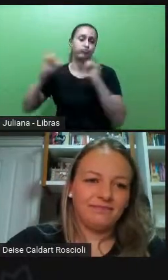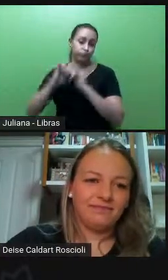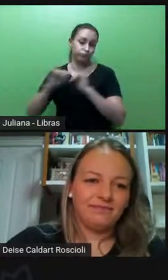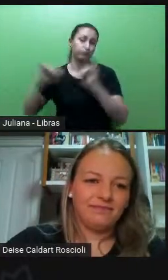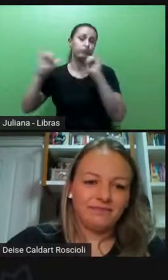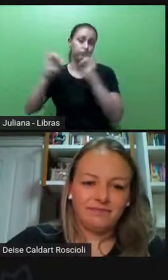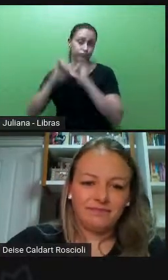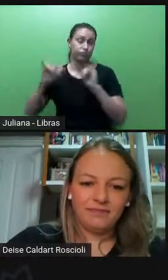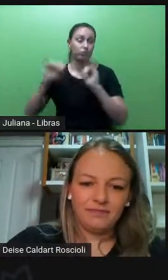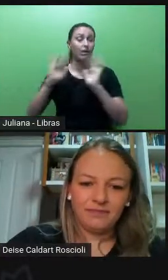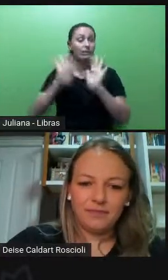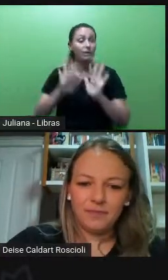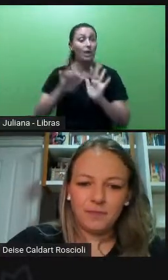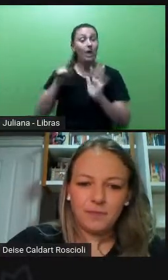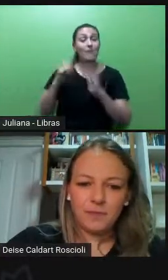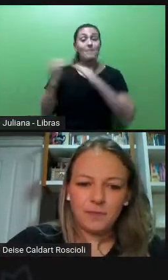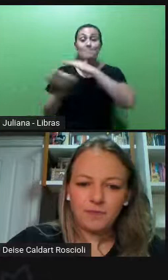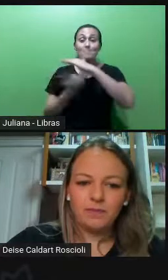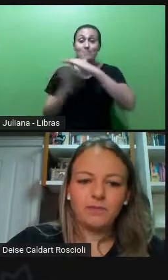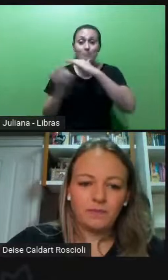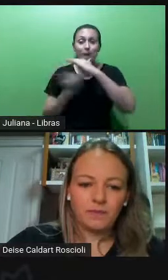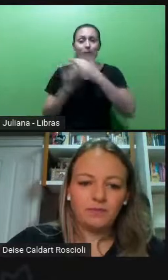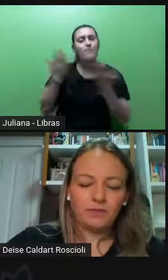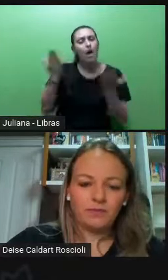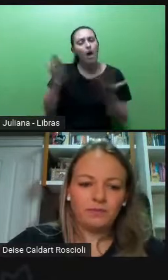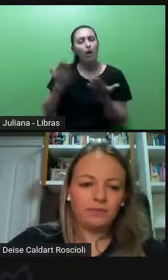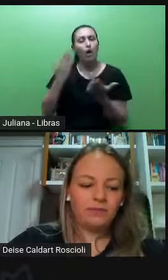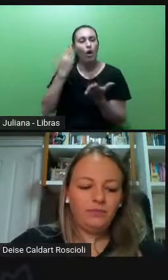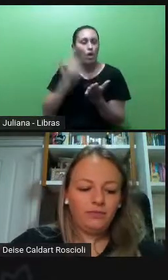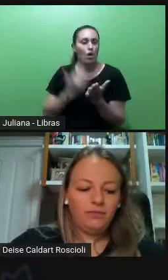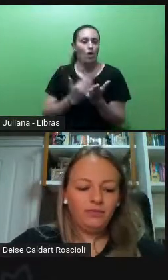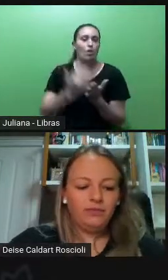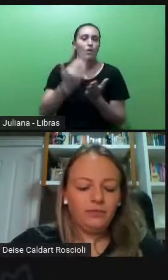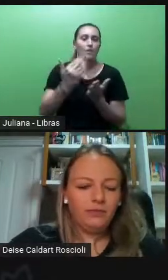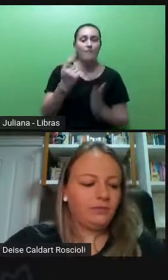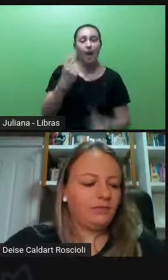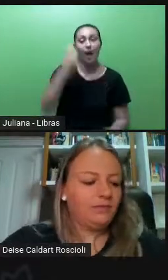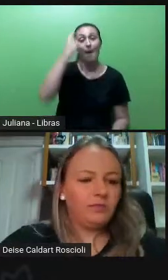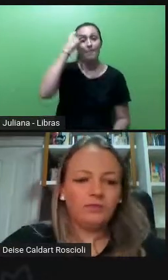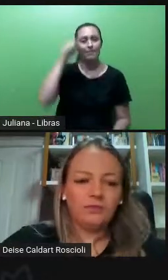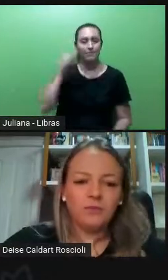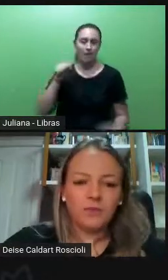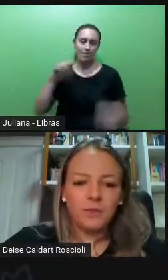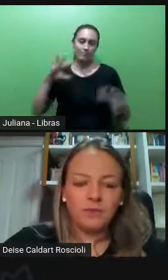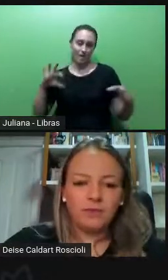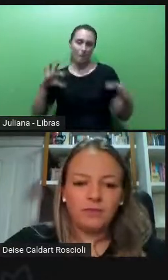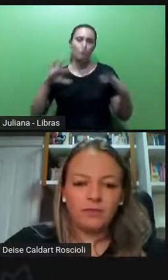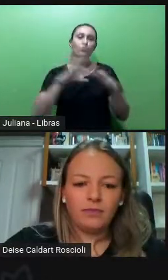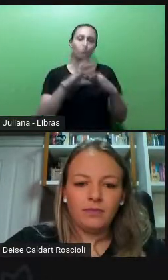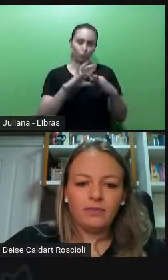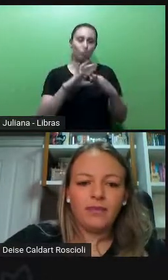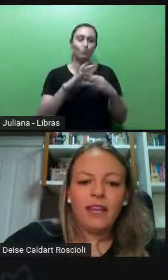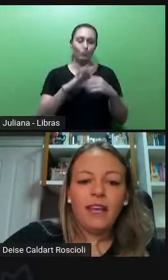começado a pensar nesse processo de recrutamento por causa disso. Mas, além disso,